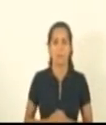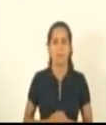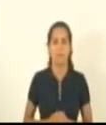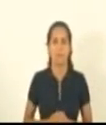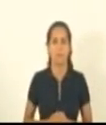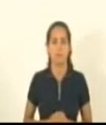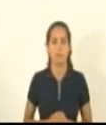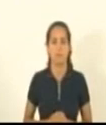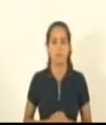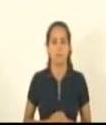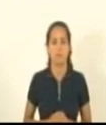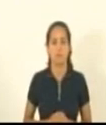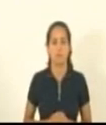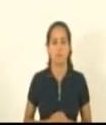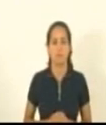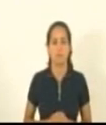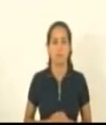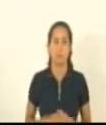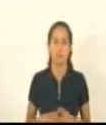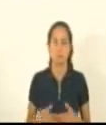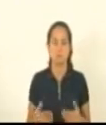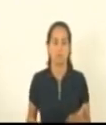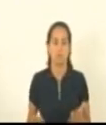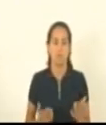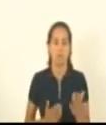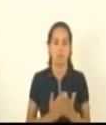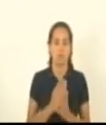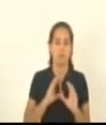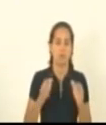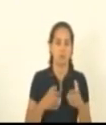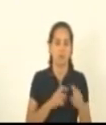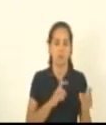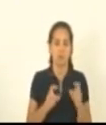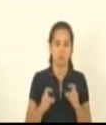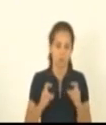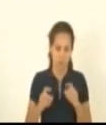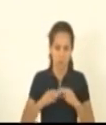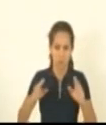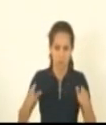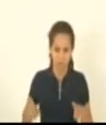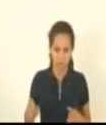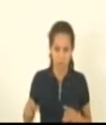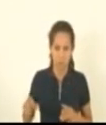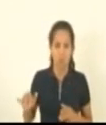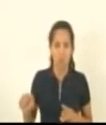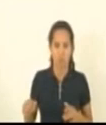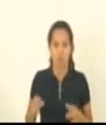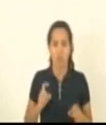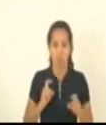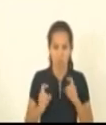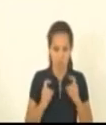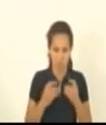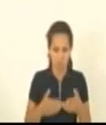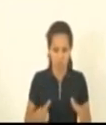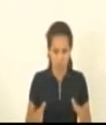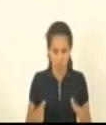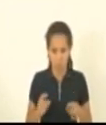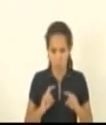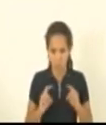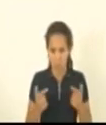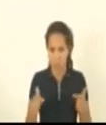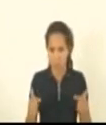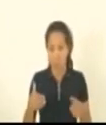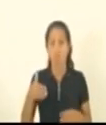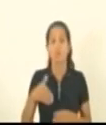coloco nesse momento depois de sido aprovado pelas comissões reunidas em mesa de diretora coloco a matéria em discussão no evento quem queira discutir